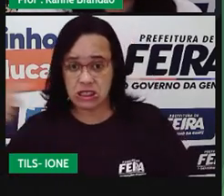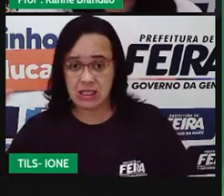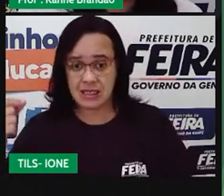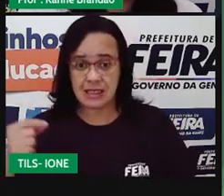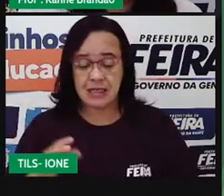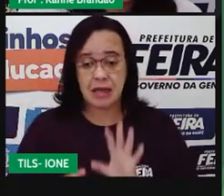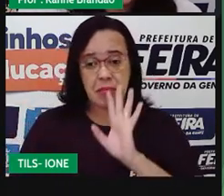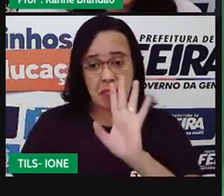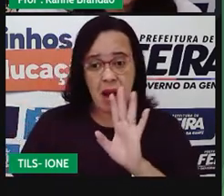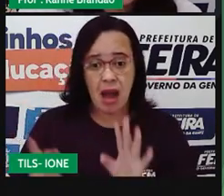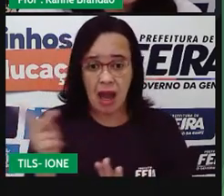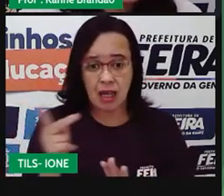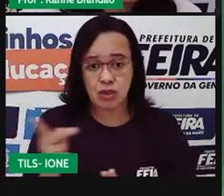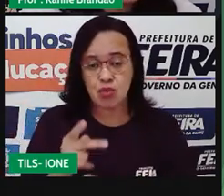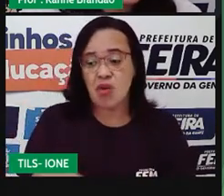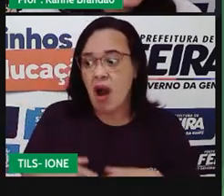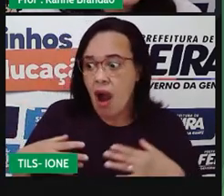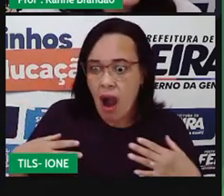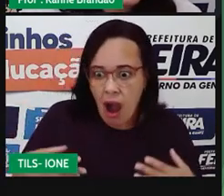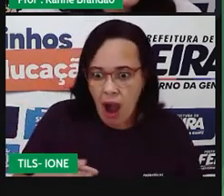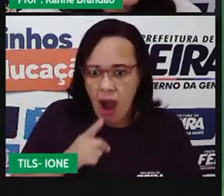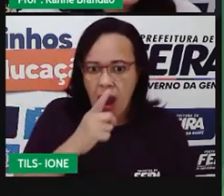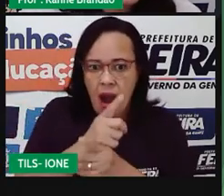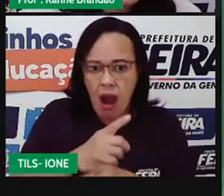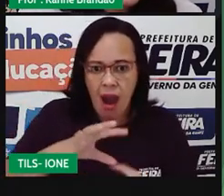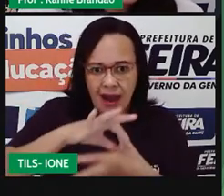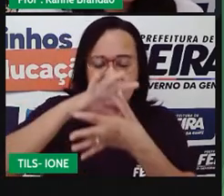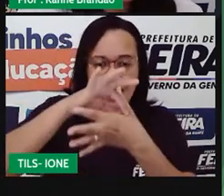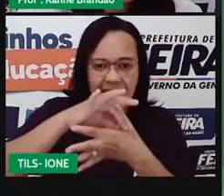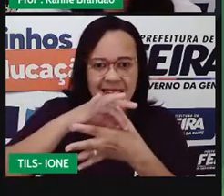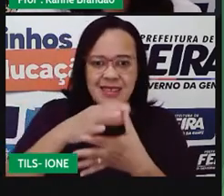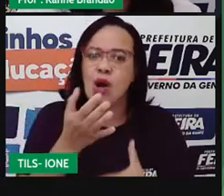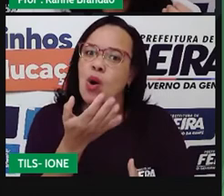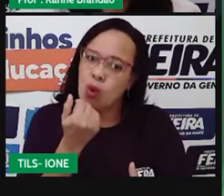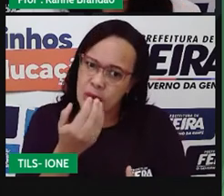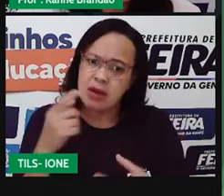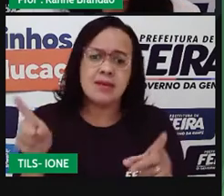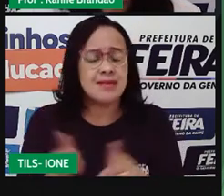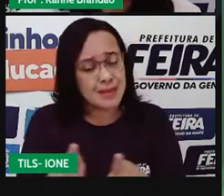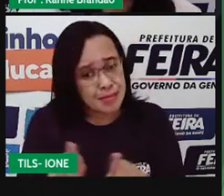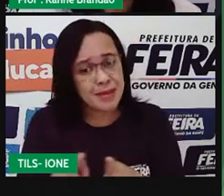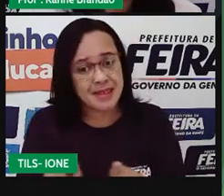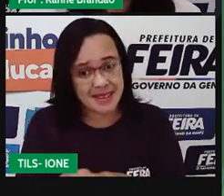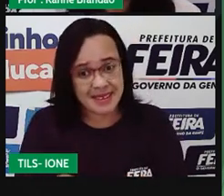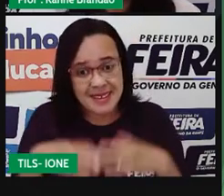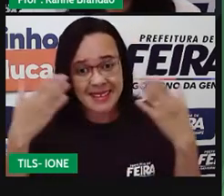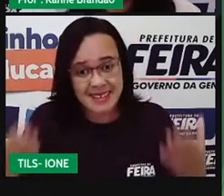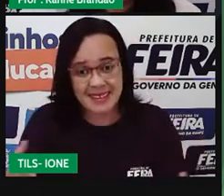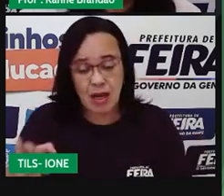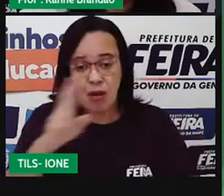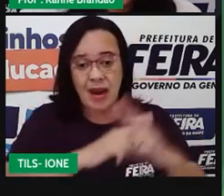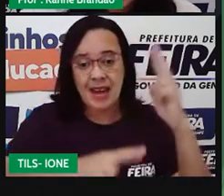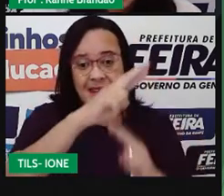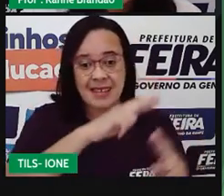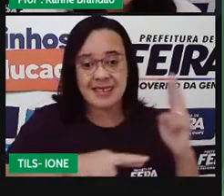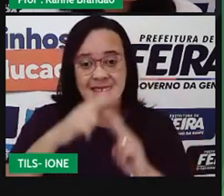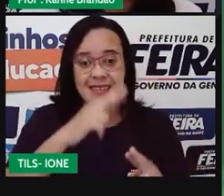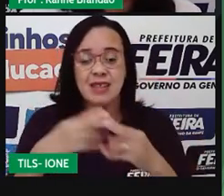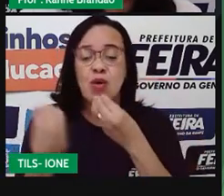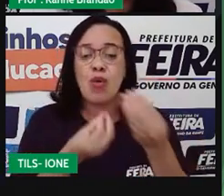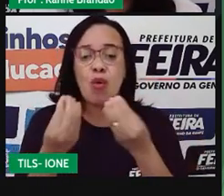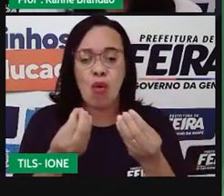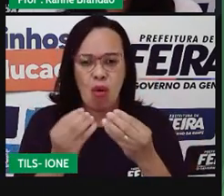não estão prejudicando o leão e as leoas. Então, a relação entre eles é uma relação benéfica, certo?